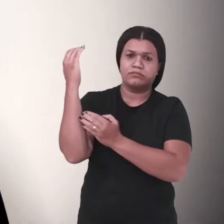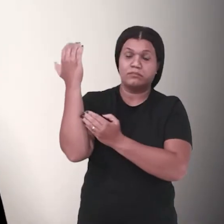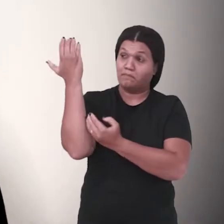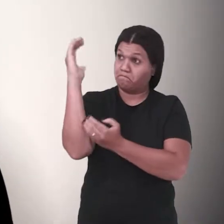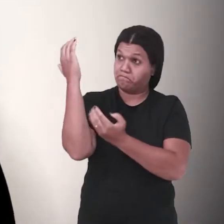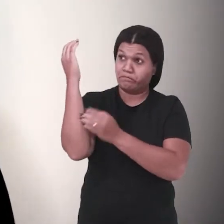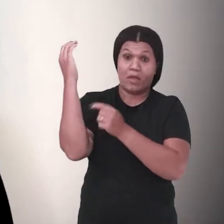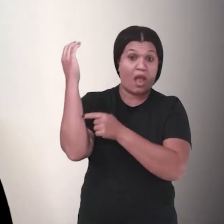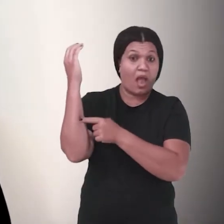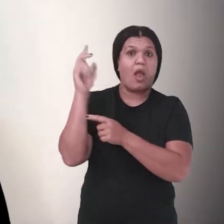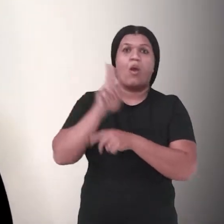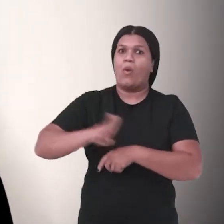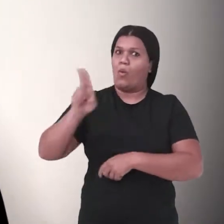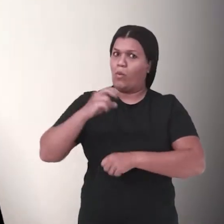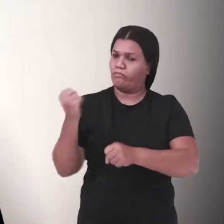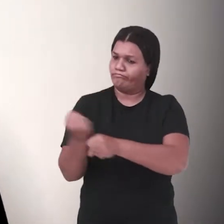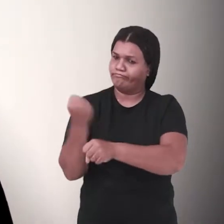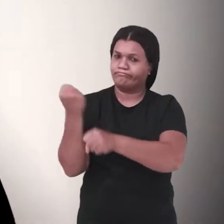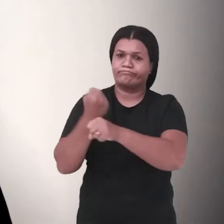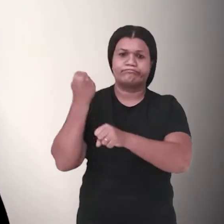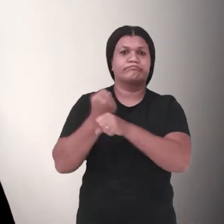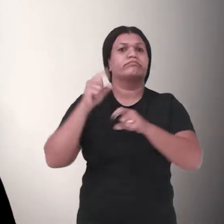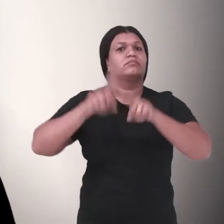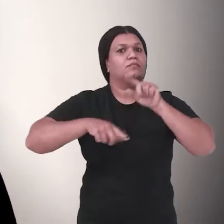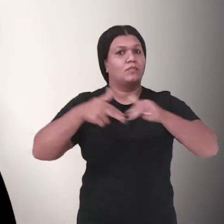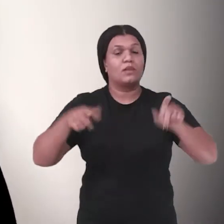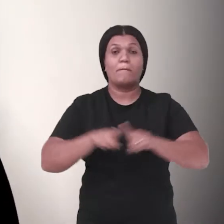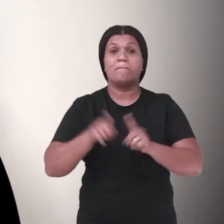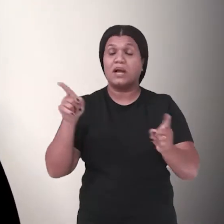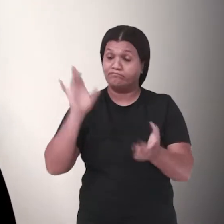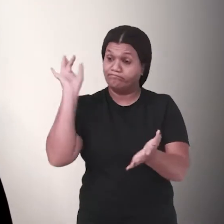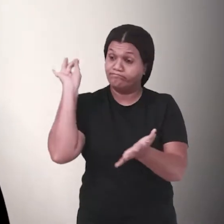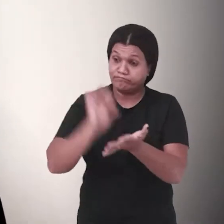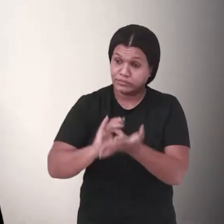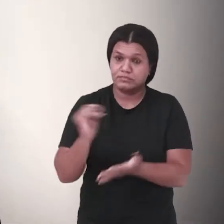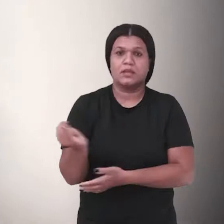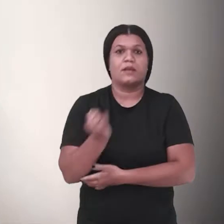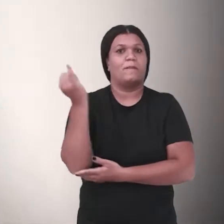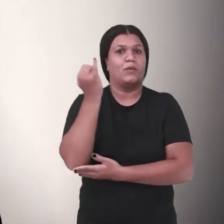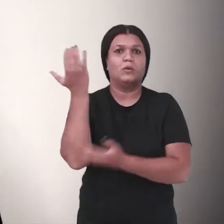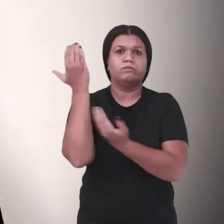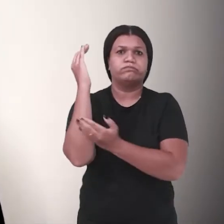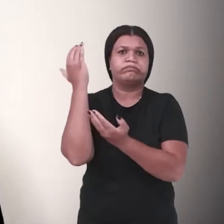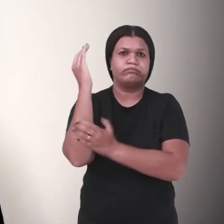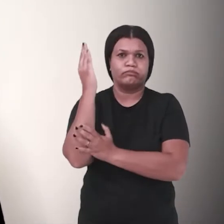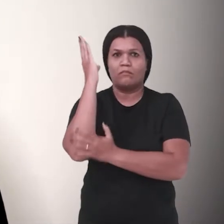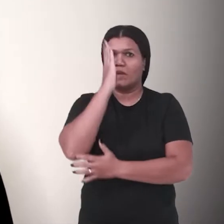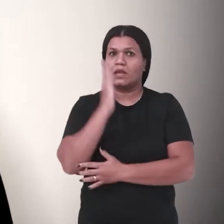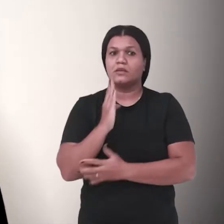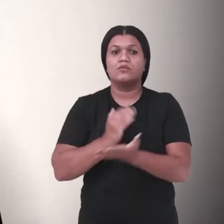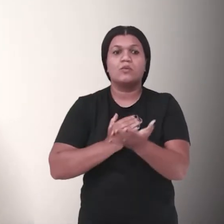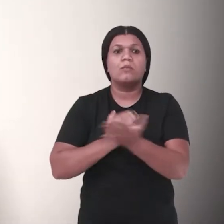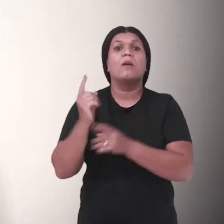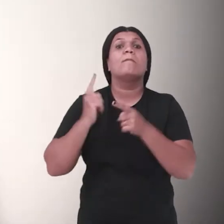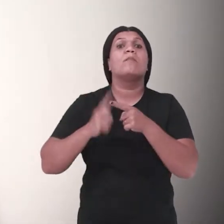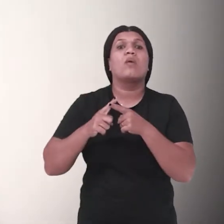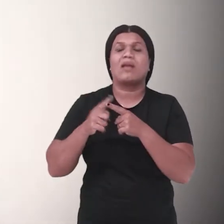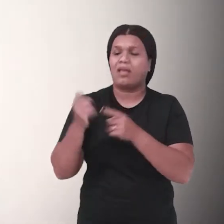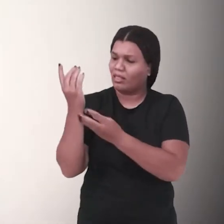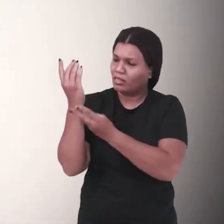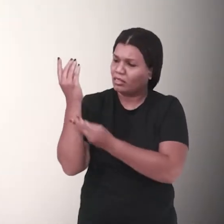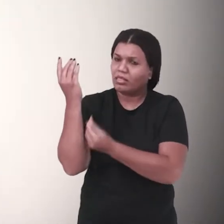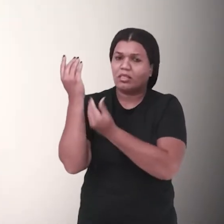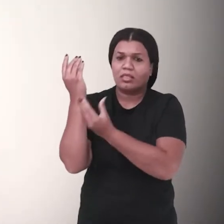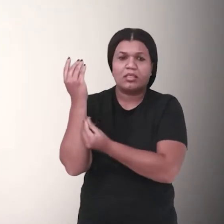madeira era usada na construção de objetos. Mas a real importância do pau-brasil derivava da